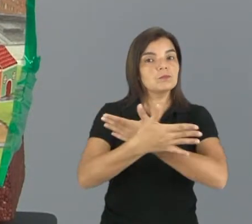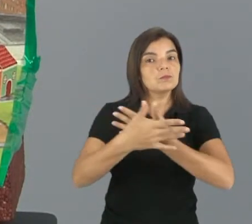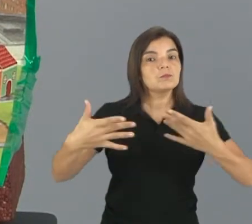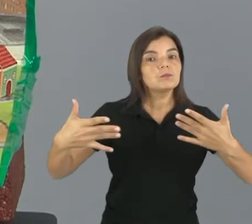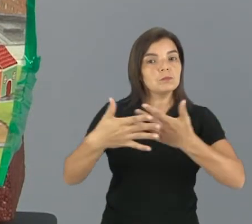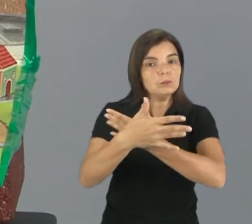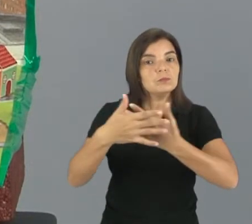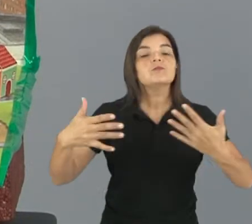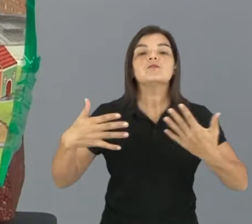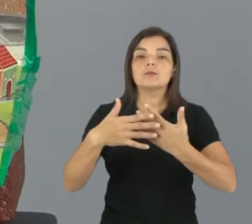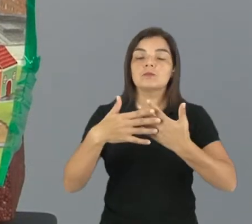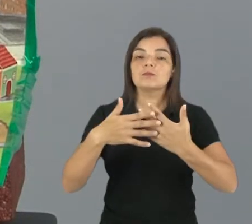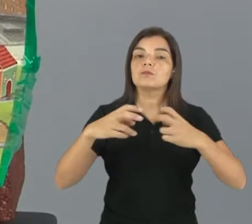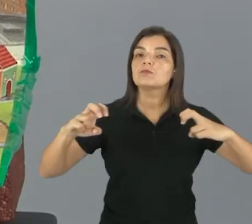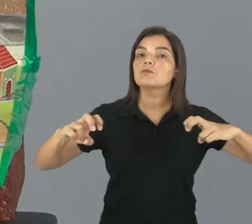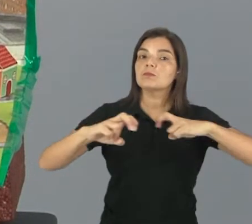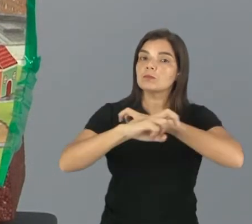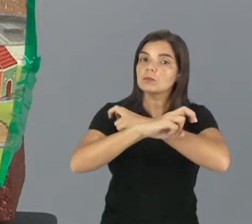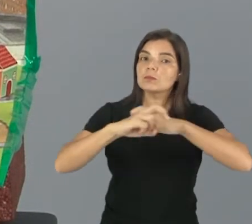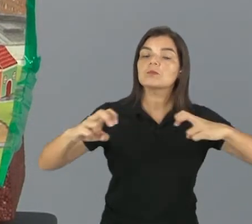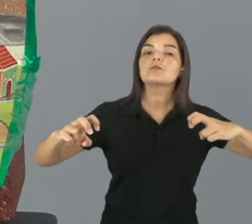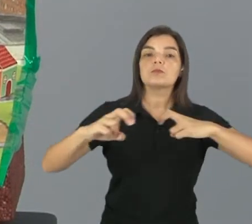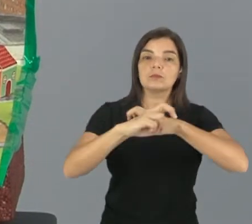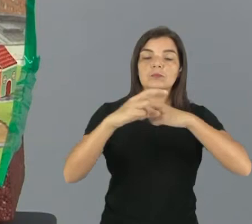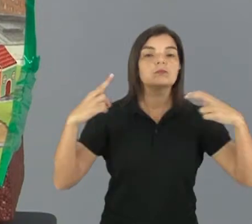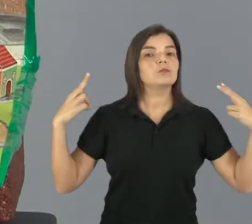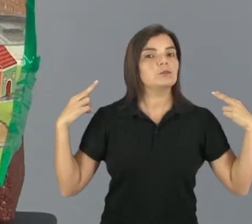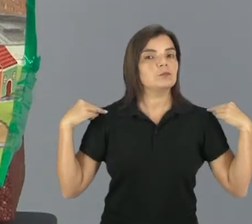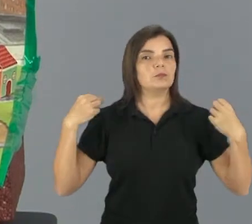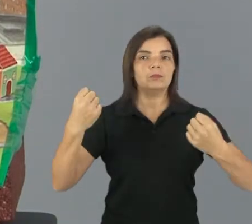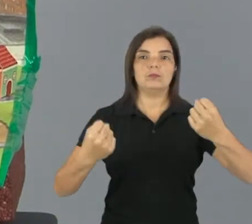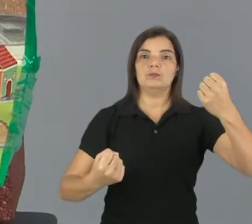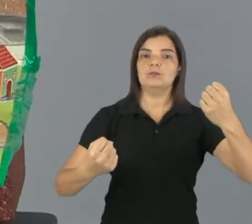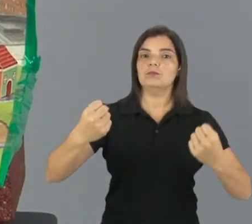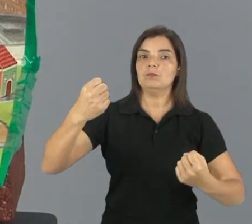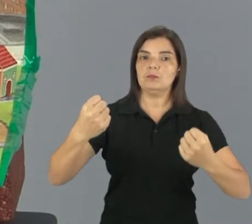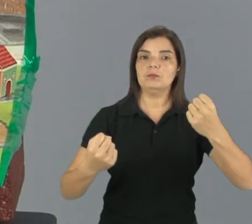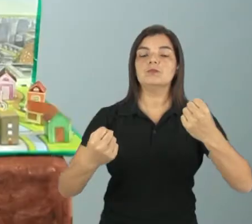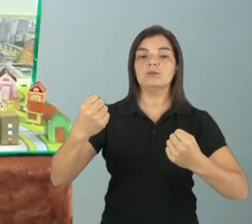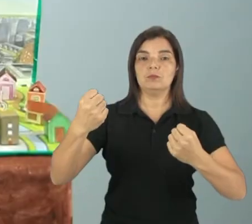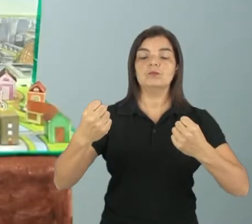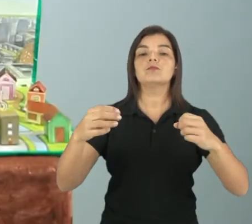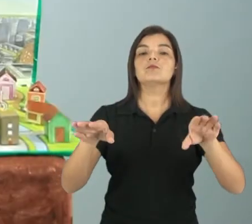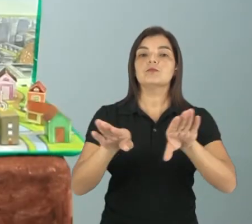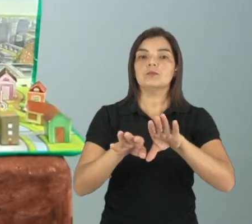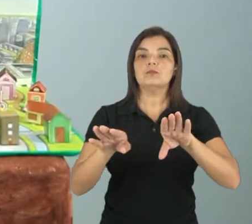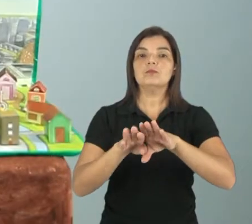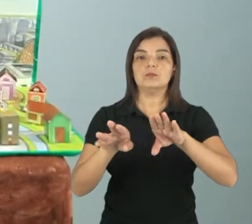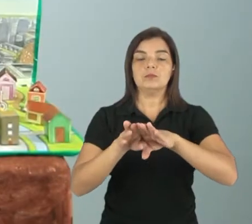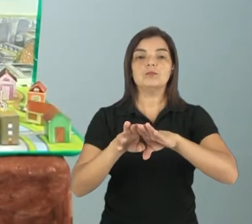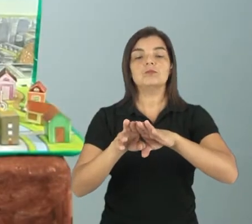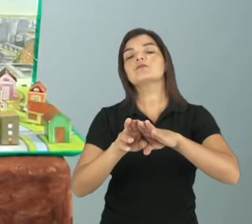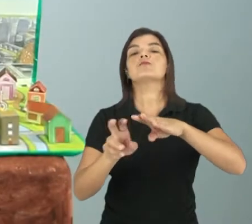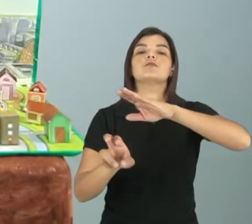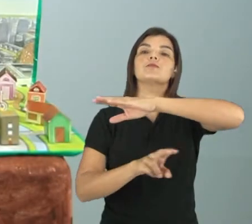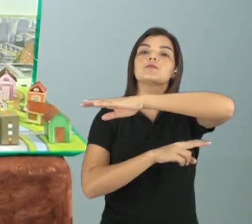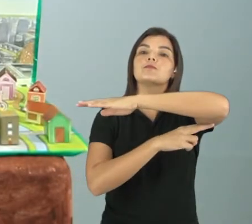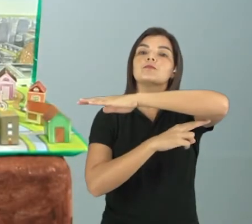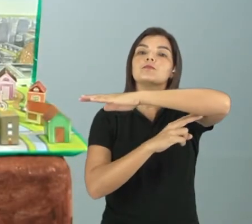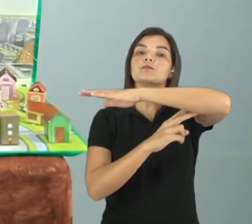ruas, então, nós temos os motoristas de ônibus, nós temos os terminais rodoviários, né,